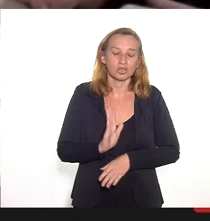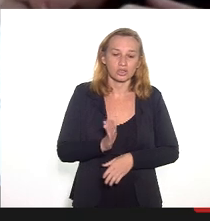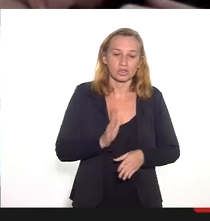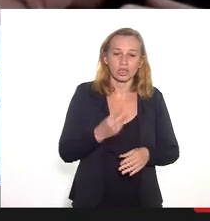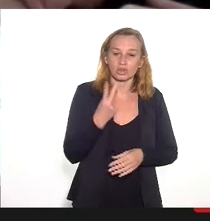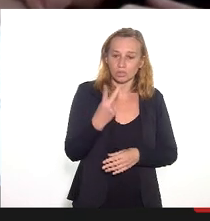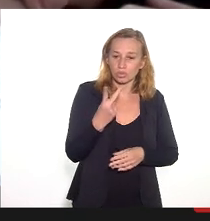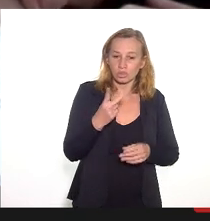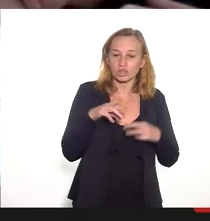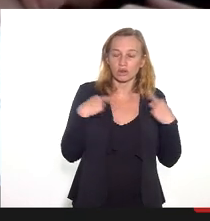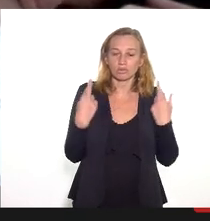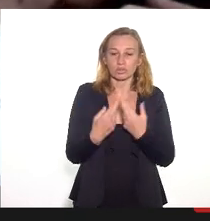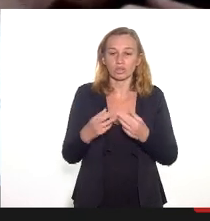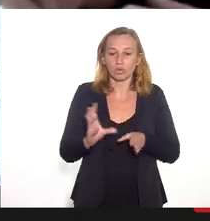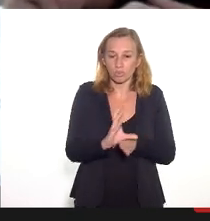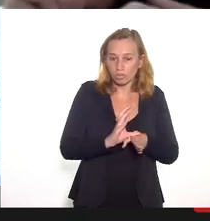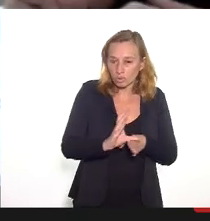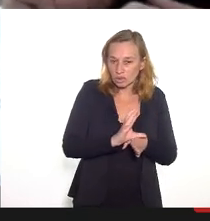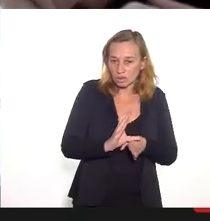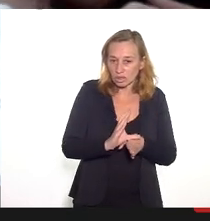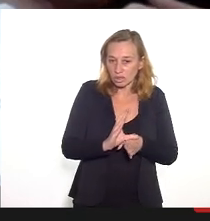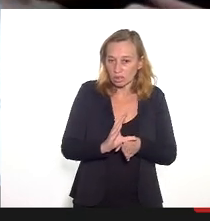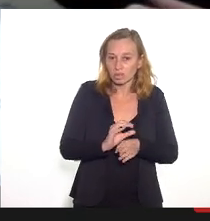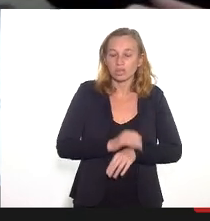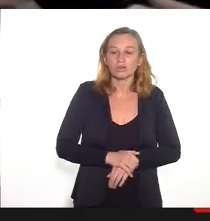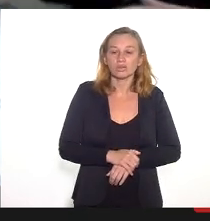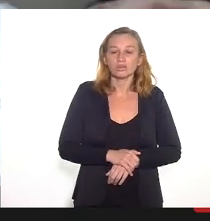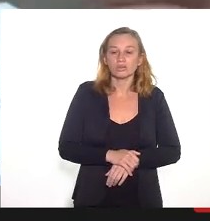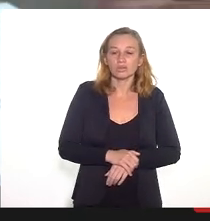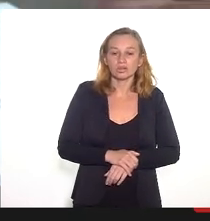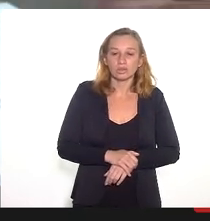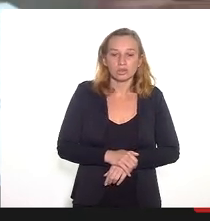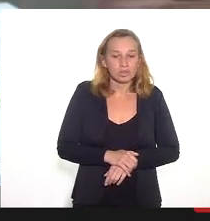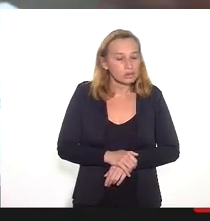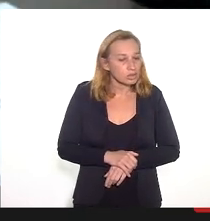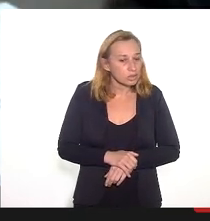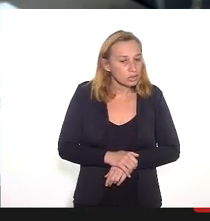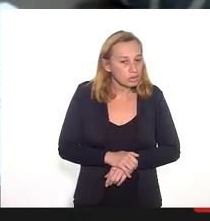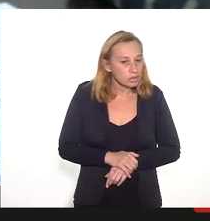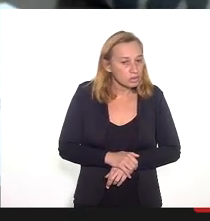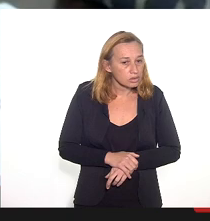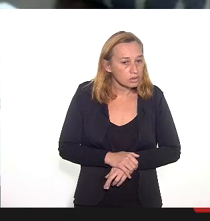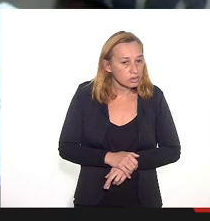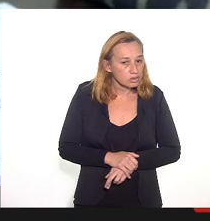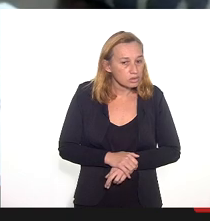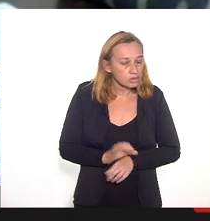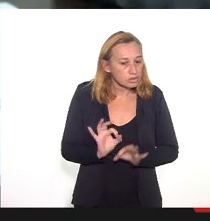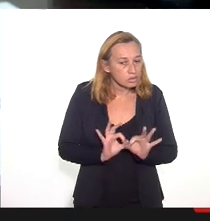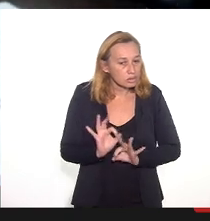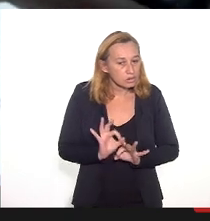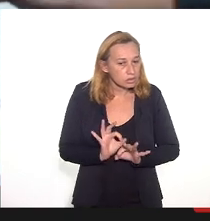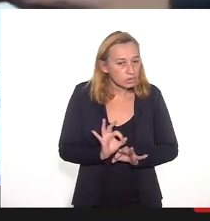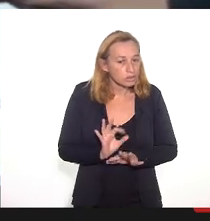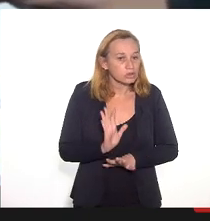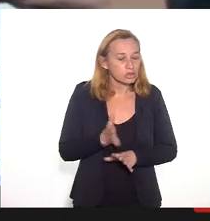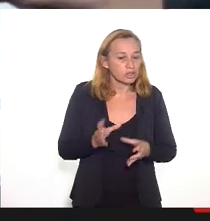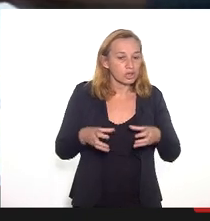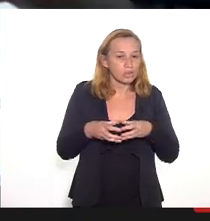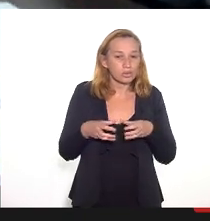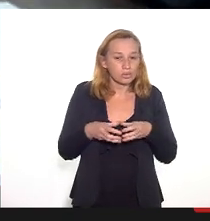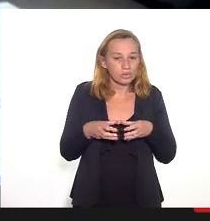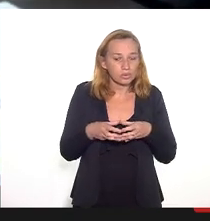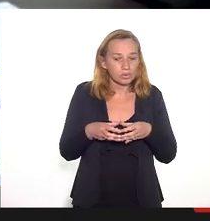duas, uma reunião com o Conselho, acompanhando inclusive o Conselho, nós remodelamos agora, reconfiguramos nossa equipe no